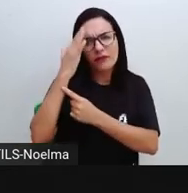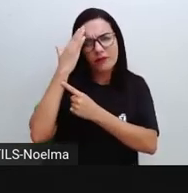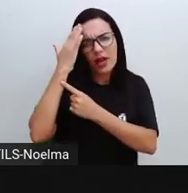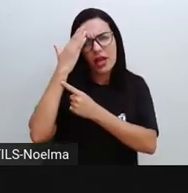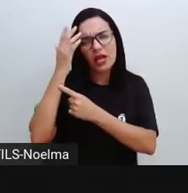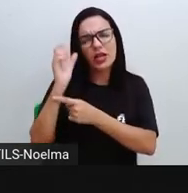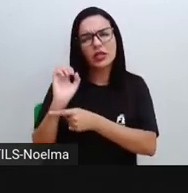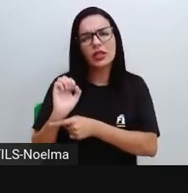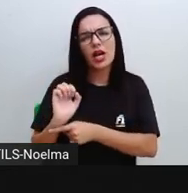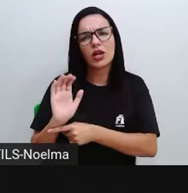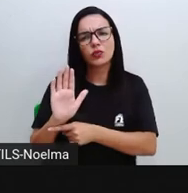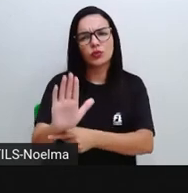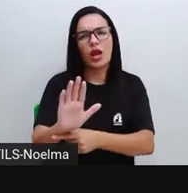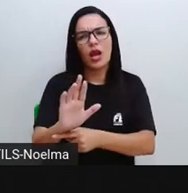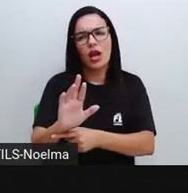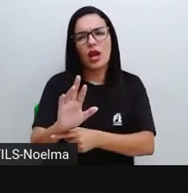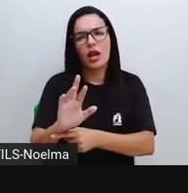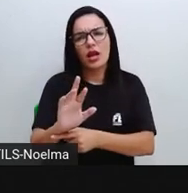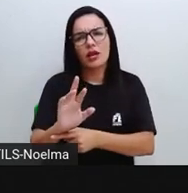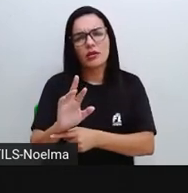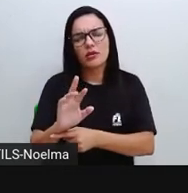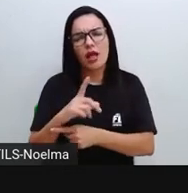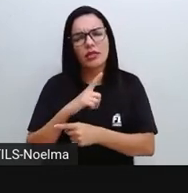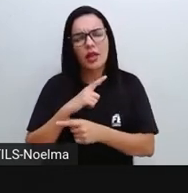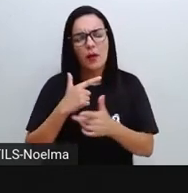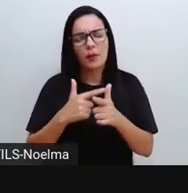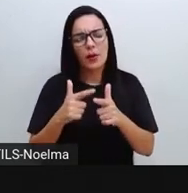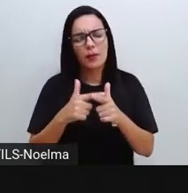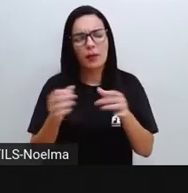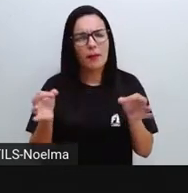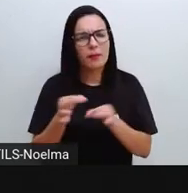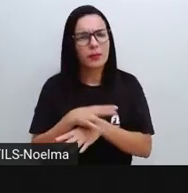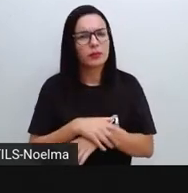resolver? O é que vai me ajudar aqui a resolver esse probleminha?